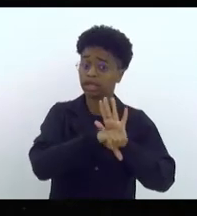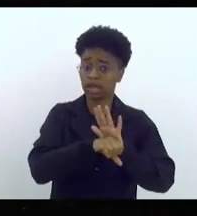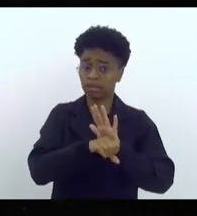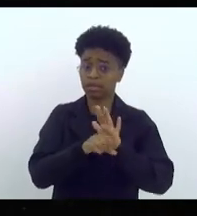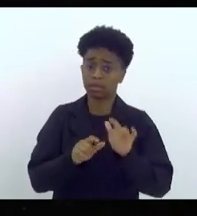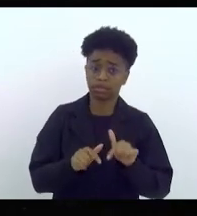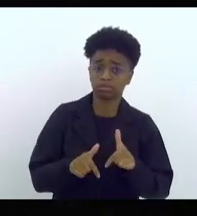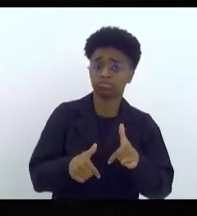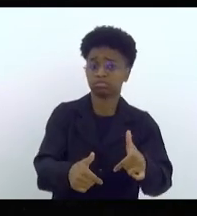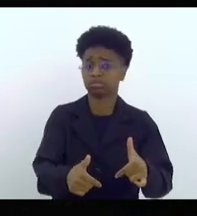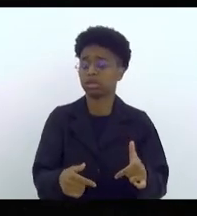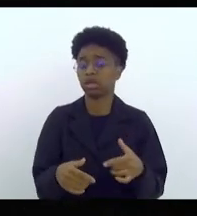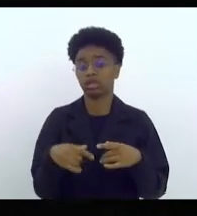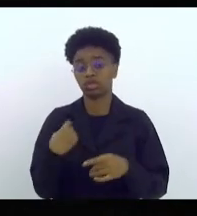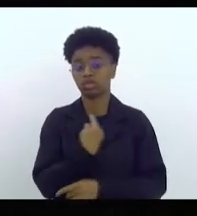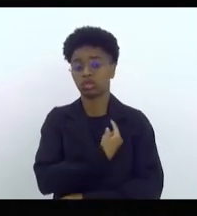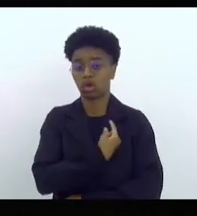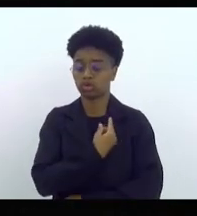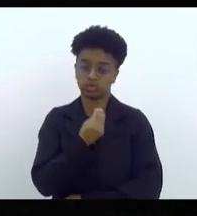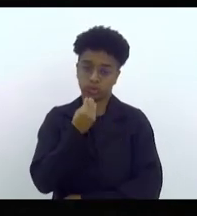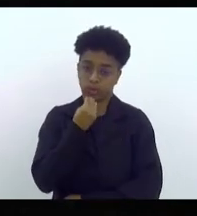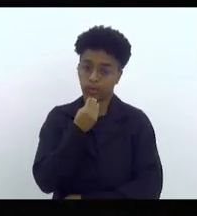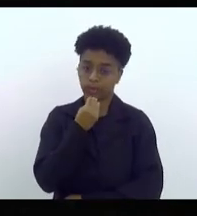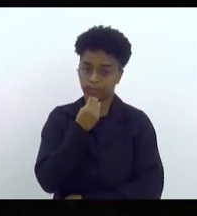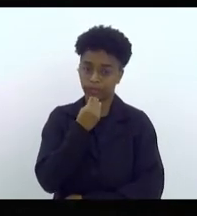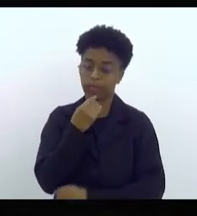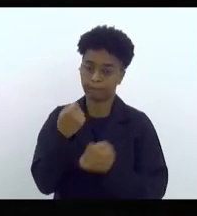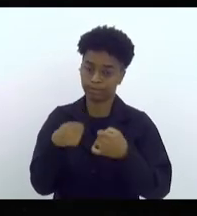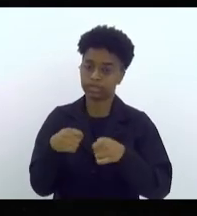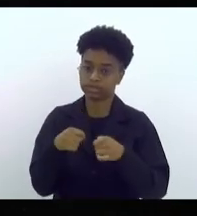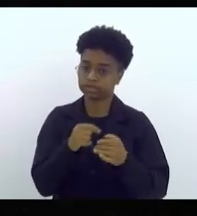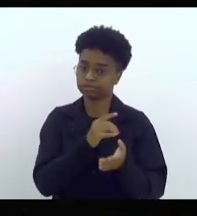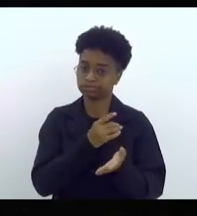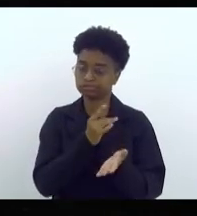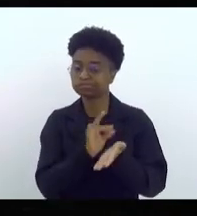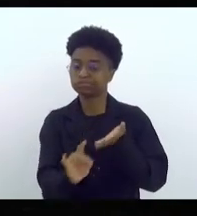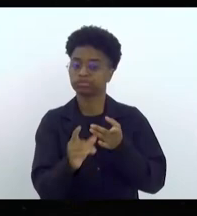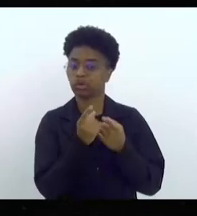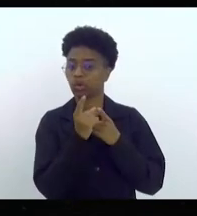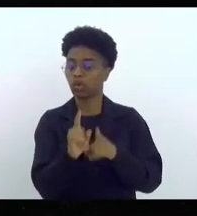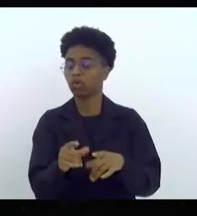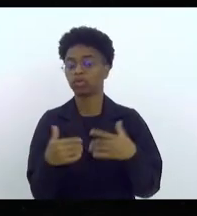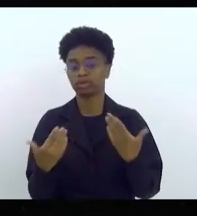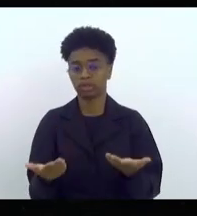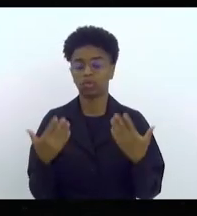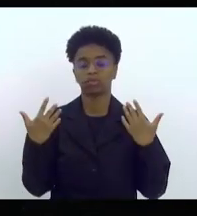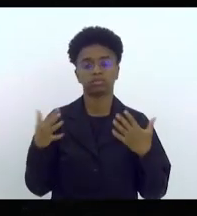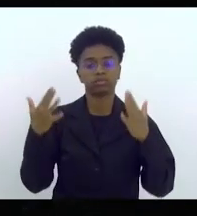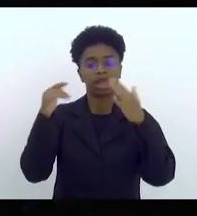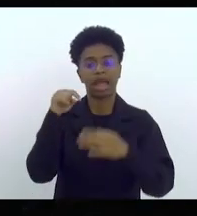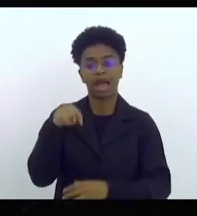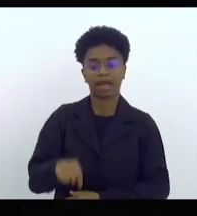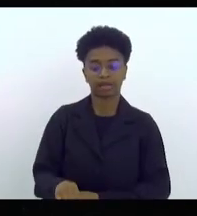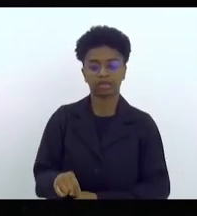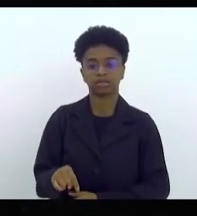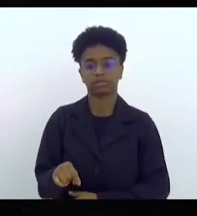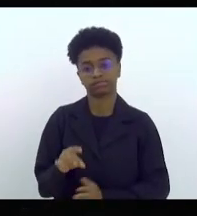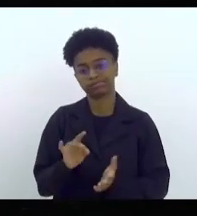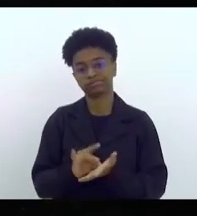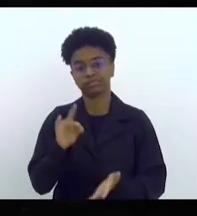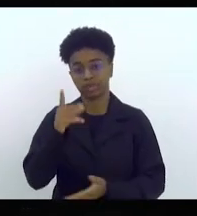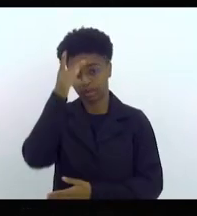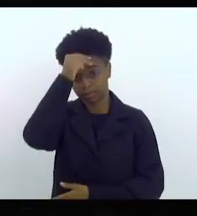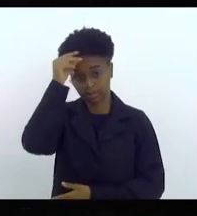ato criminoso que nós, evidentemente, devemos repudiar. Então, celebrar aqui o fato do